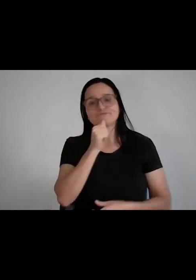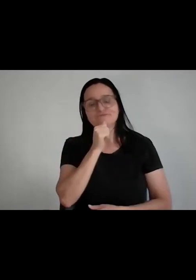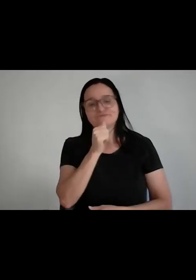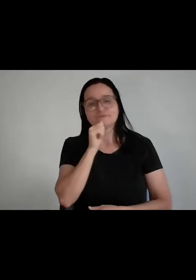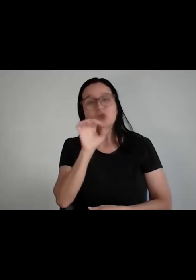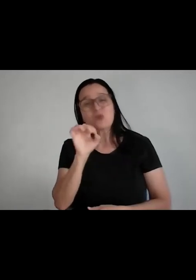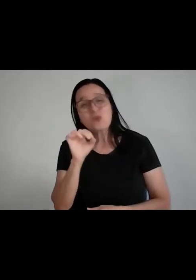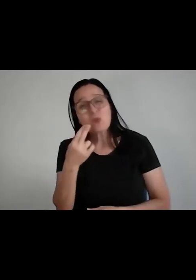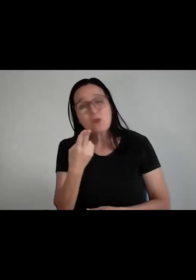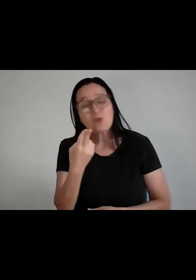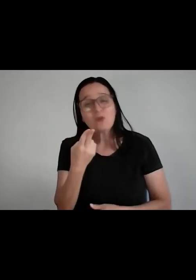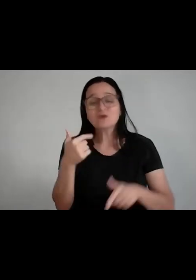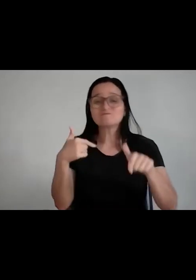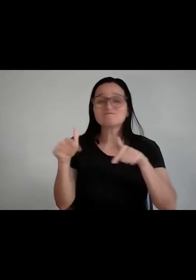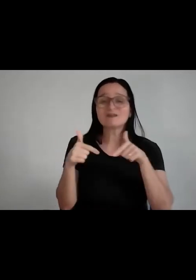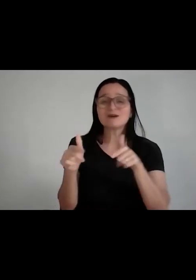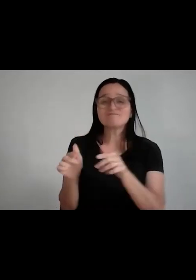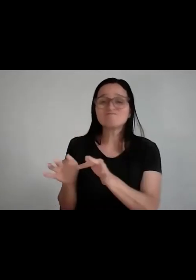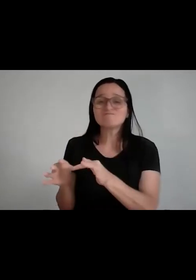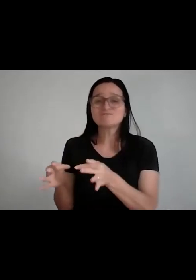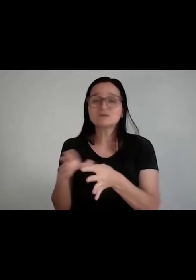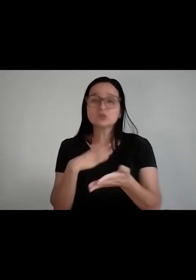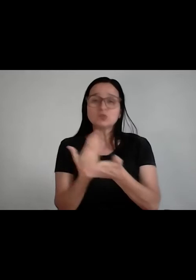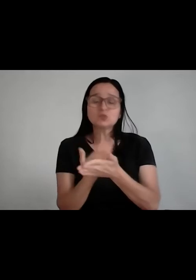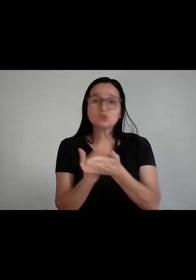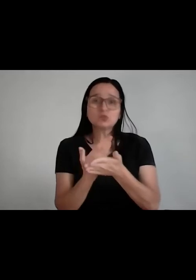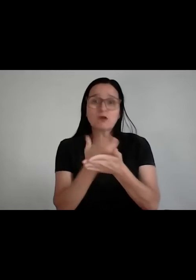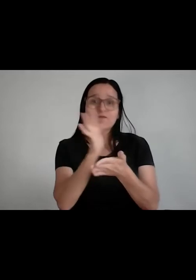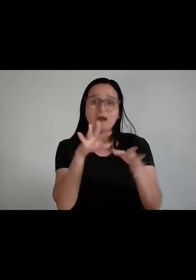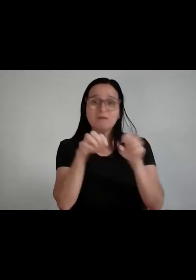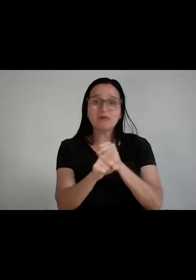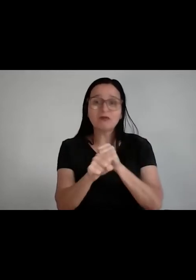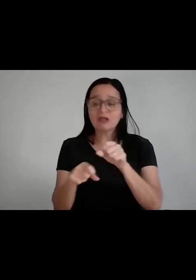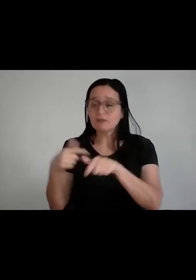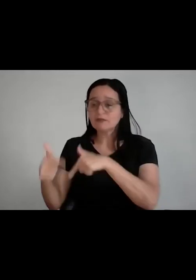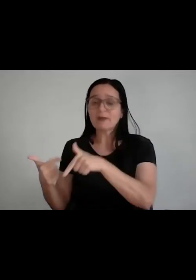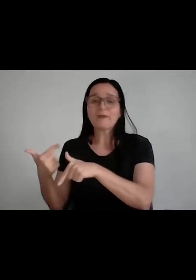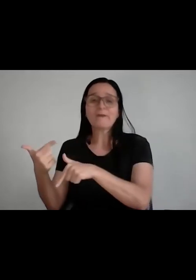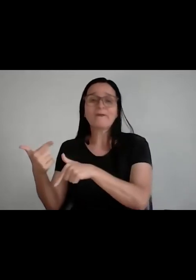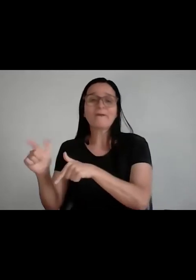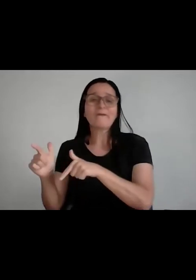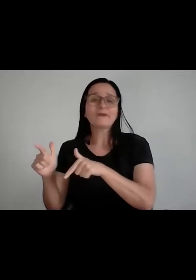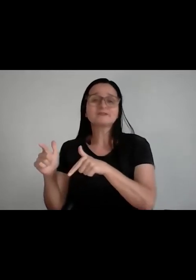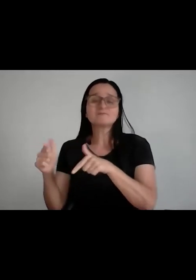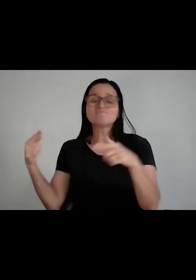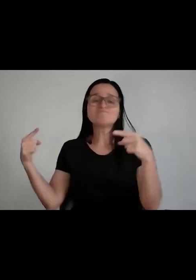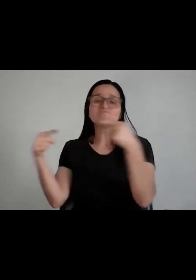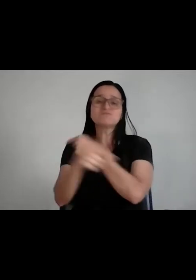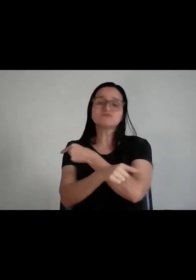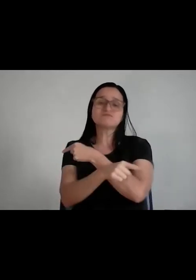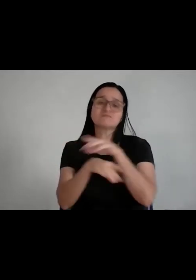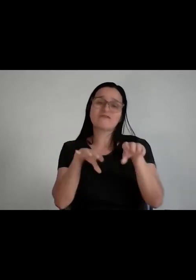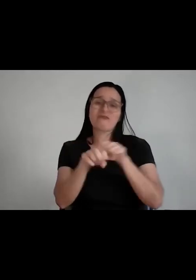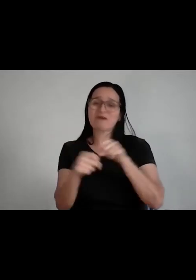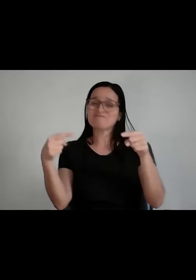absurdo, né? O cara fez um investimento e depois está lá trabalhando num subemprego, uma coisa que não tem nada a ver com a formação dele. Para